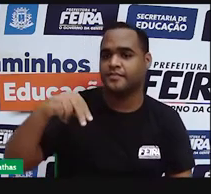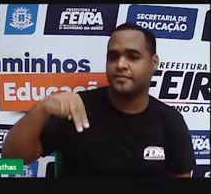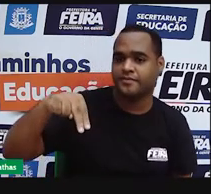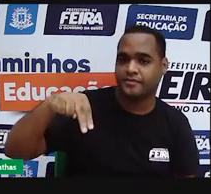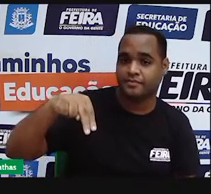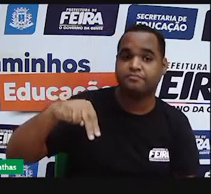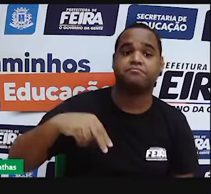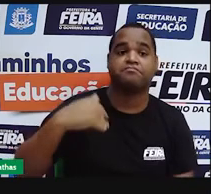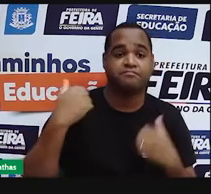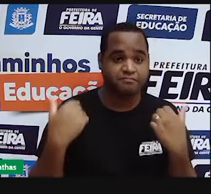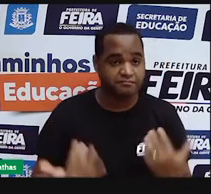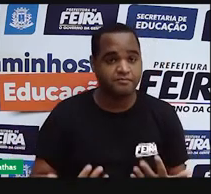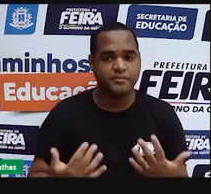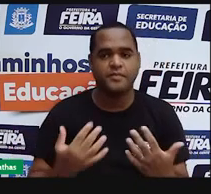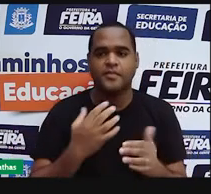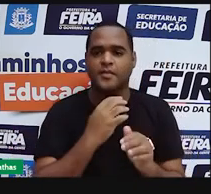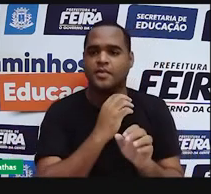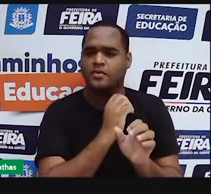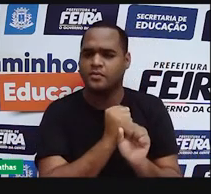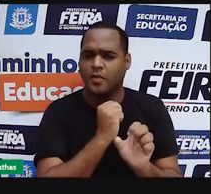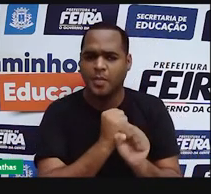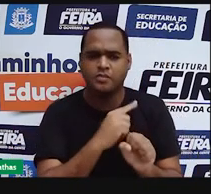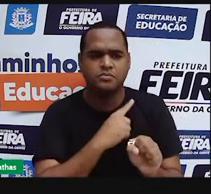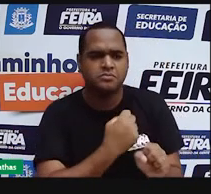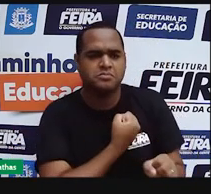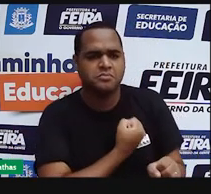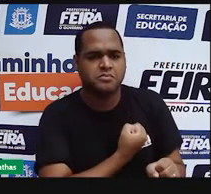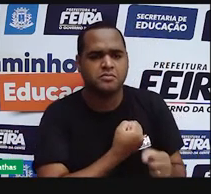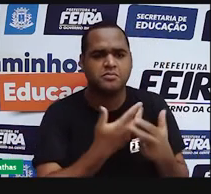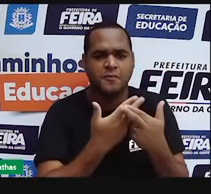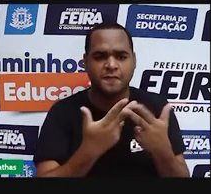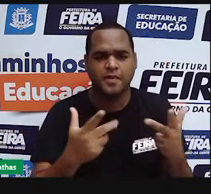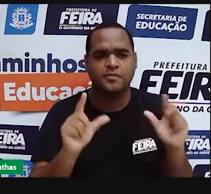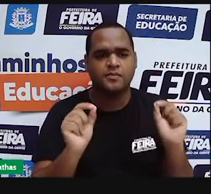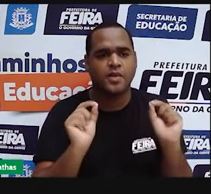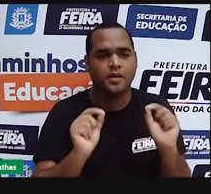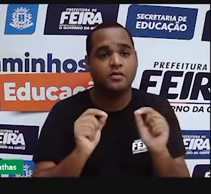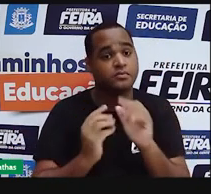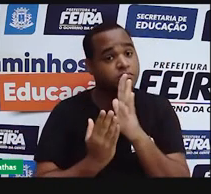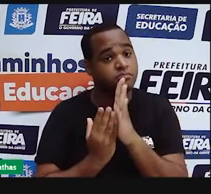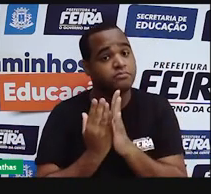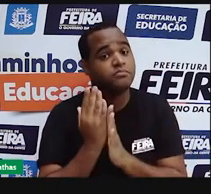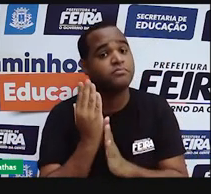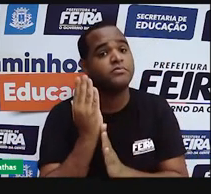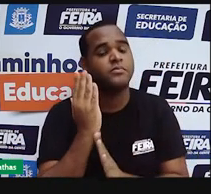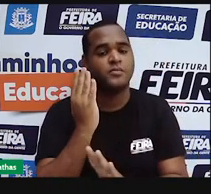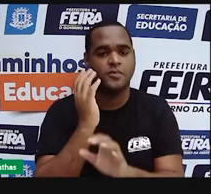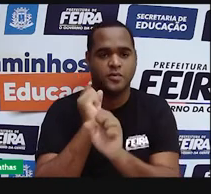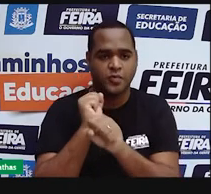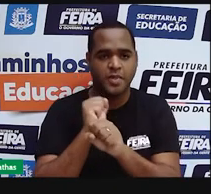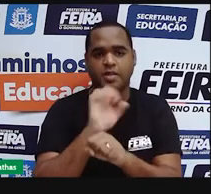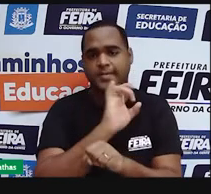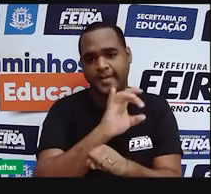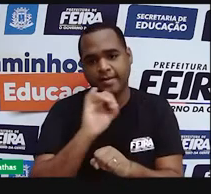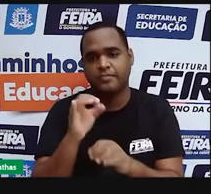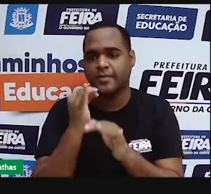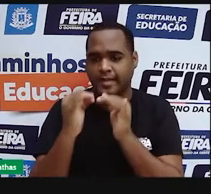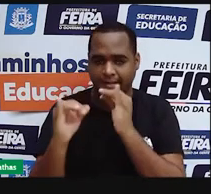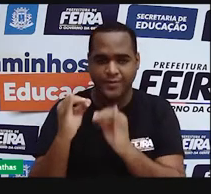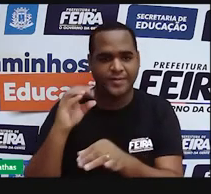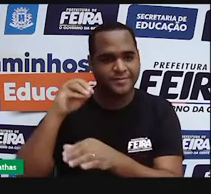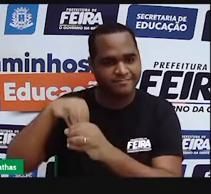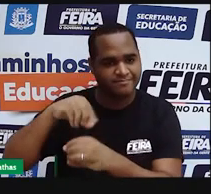Ou seja, esses números aqui indicam o máximo de elétrons que cada camada eletrônica